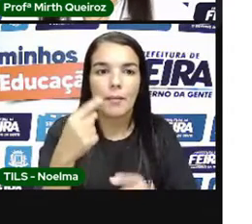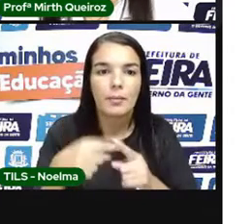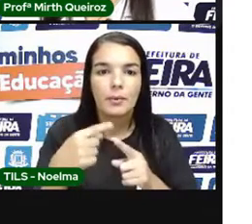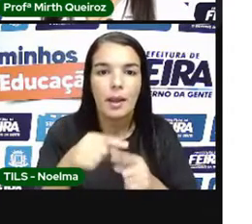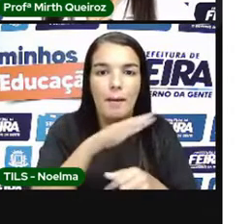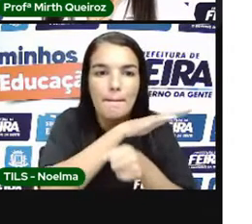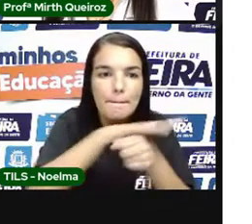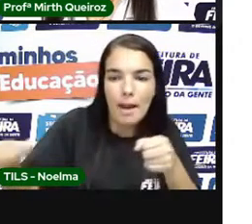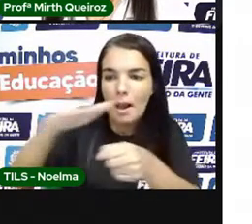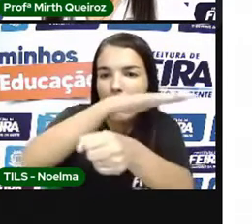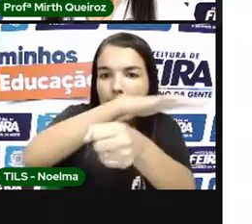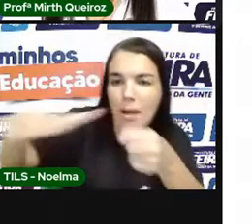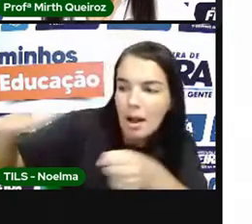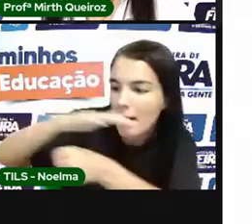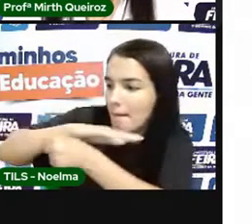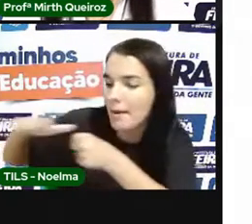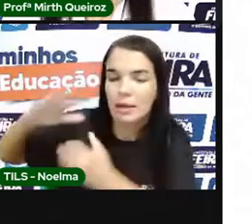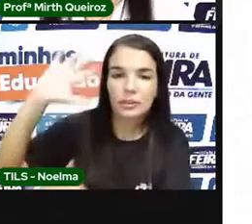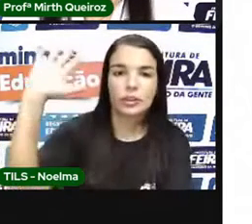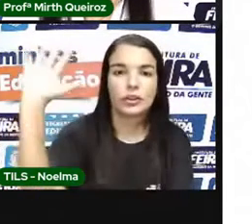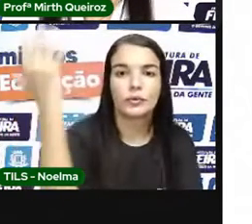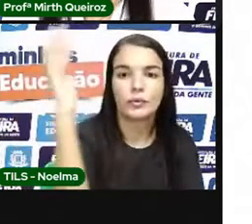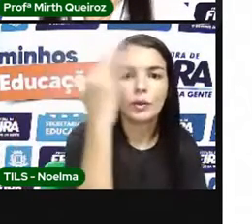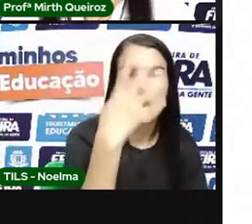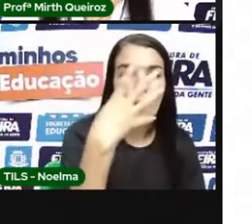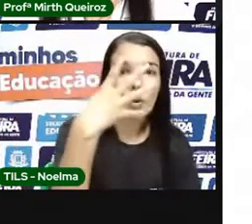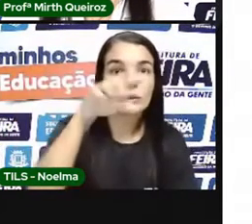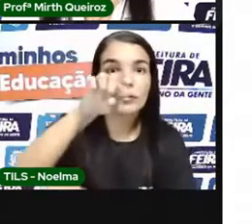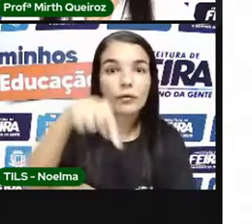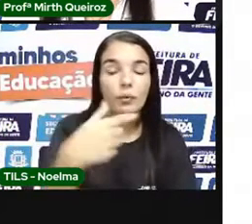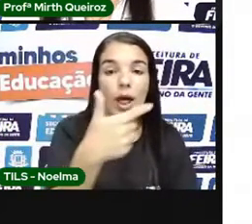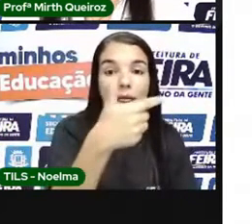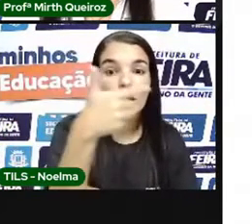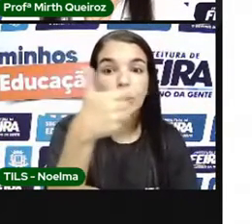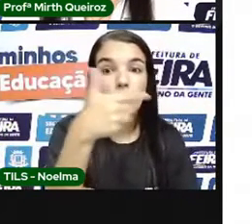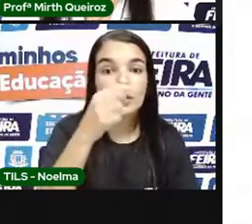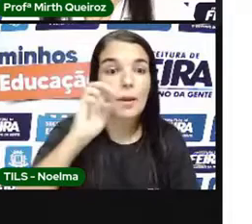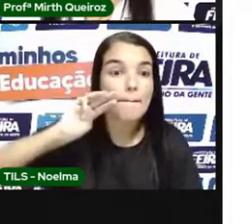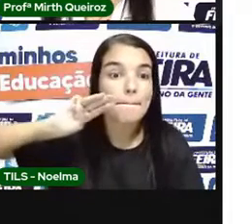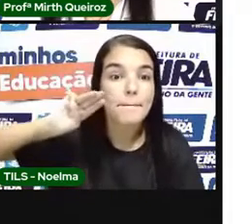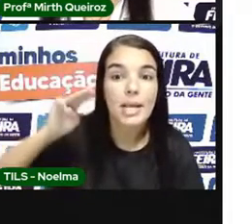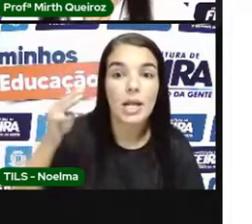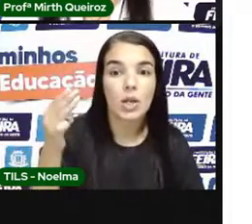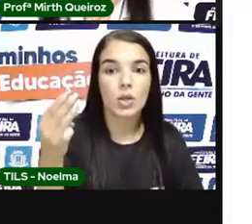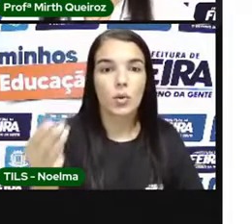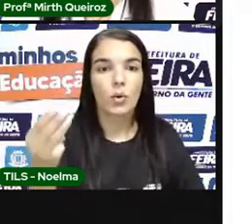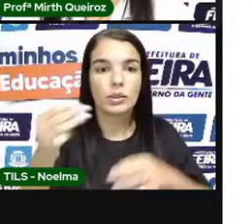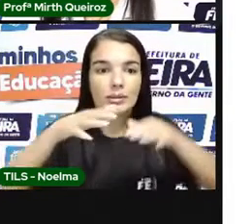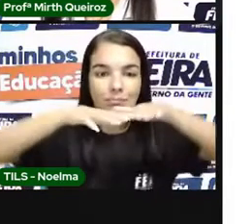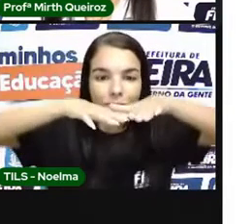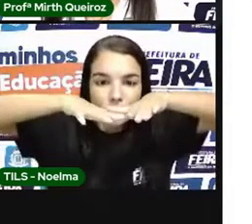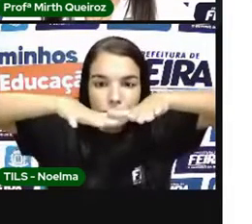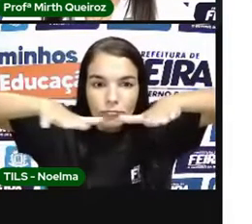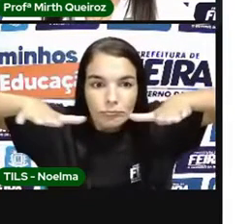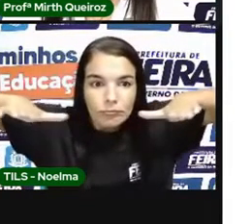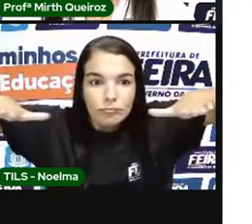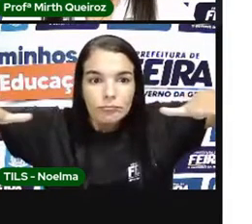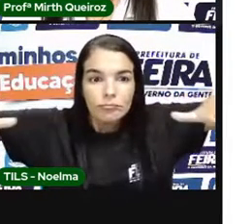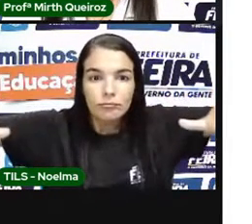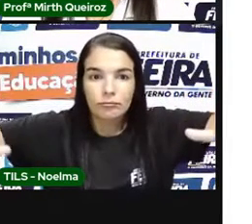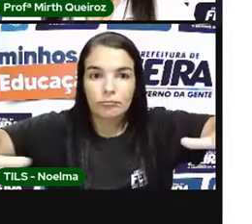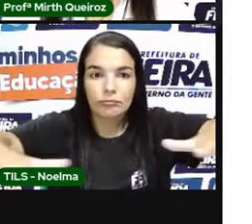hectares De florestas Tropicais Primárias Um aumento De 12% Na comparação Com